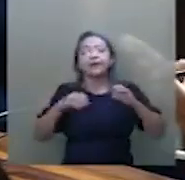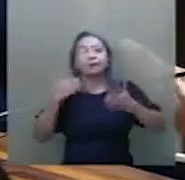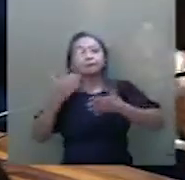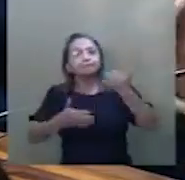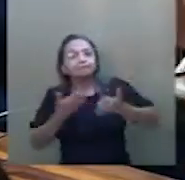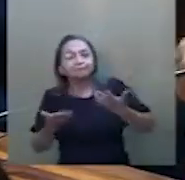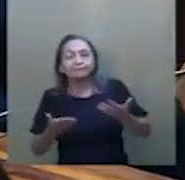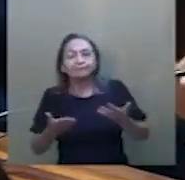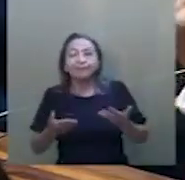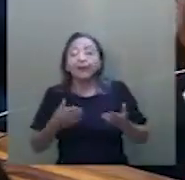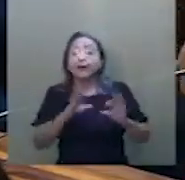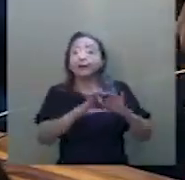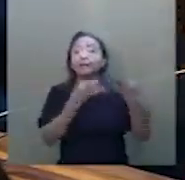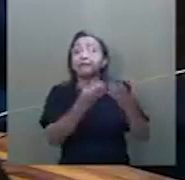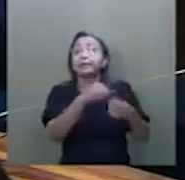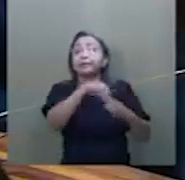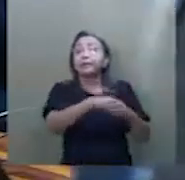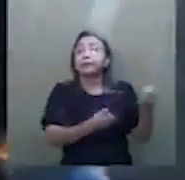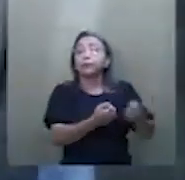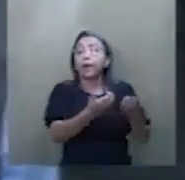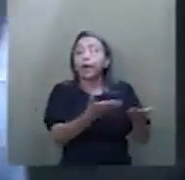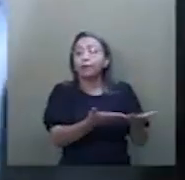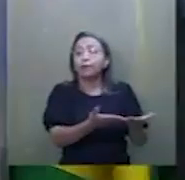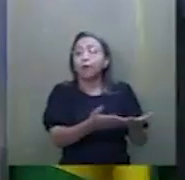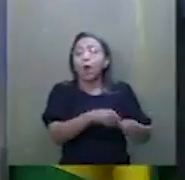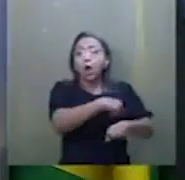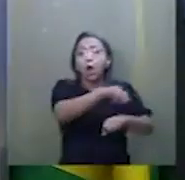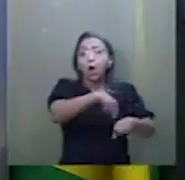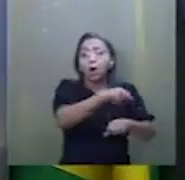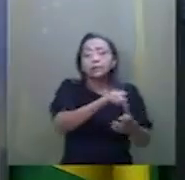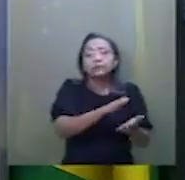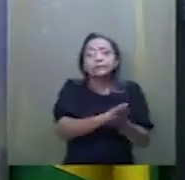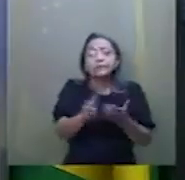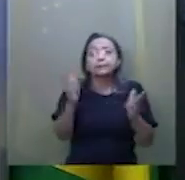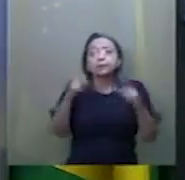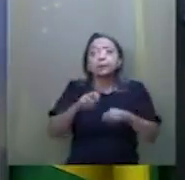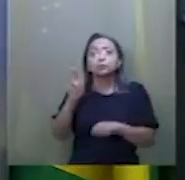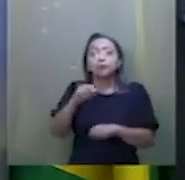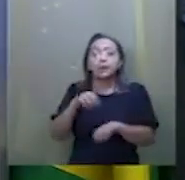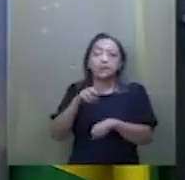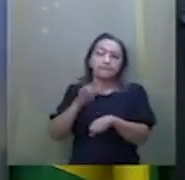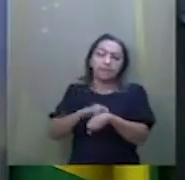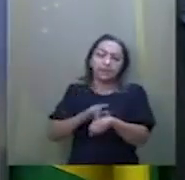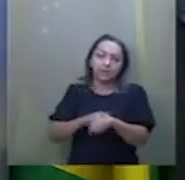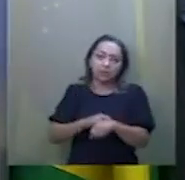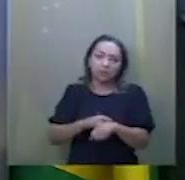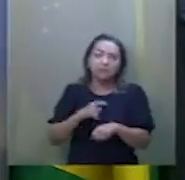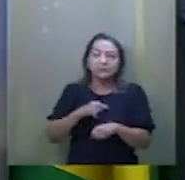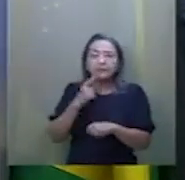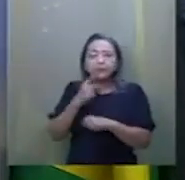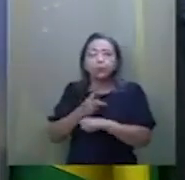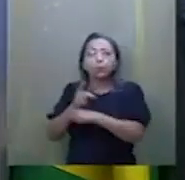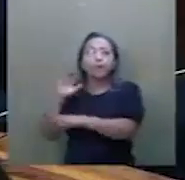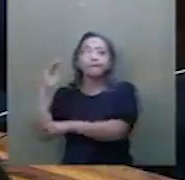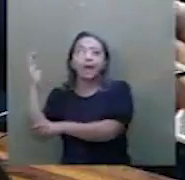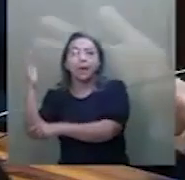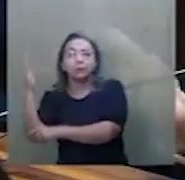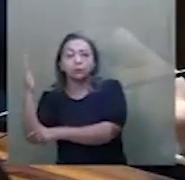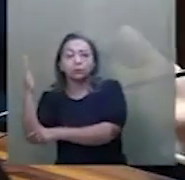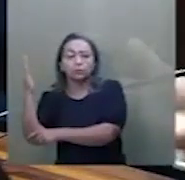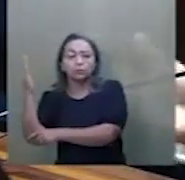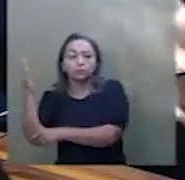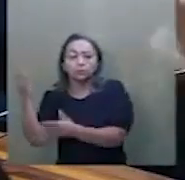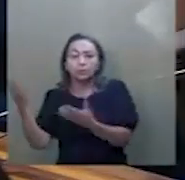mundo junto, as famílias dentro de um carro, sem ter condições de usar um banheiro. Tinha que fazer lá no mato, ao lado, sem nem